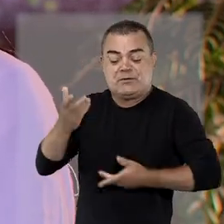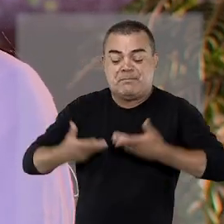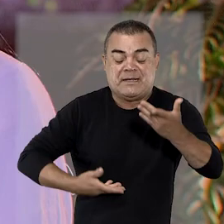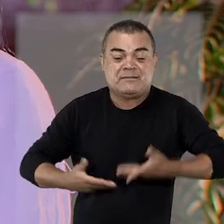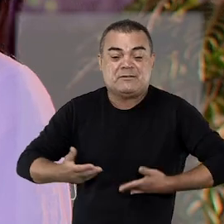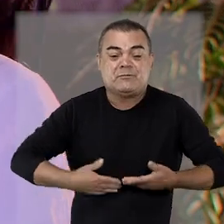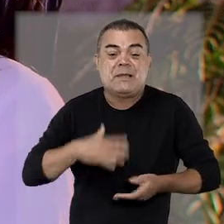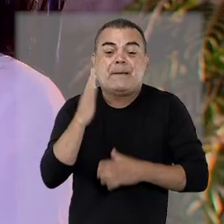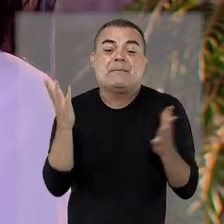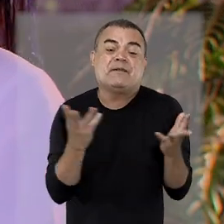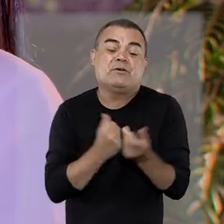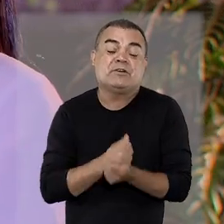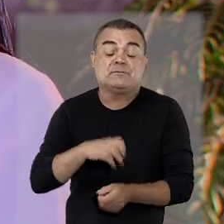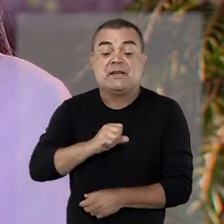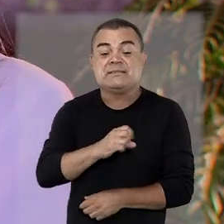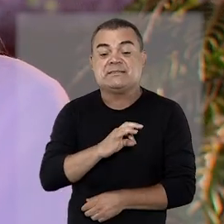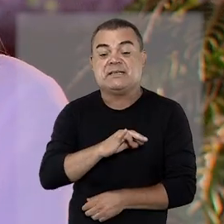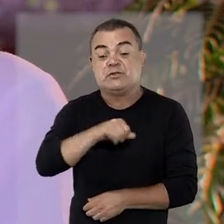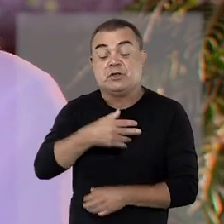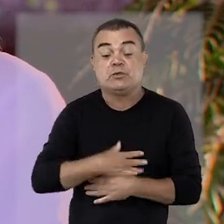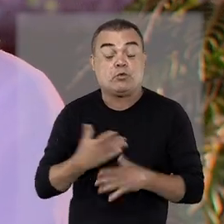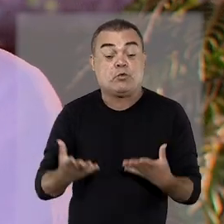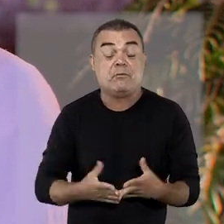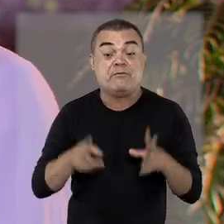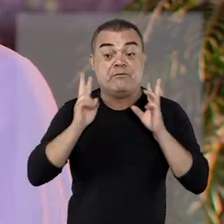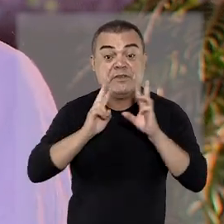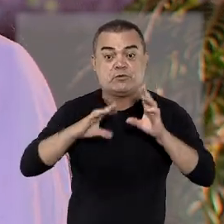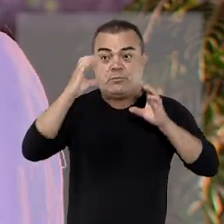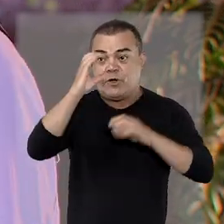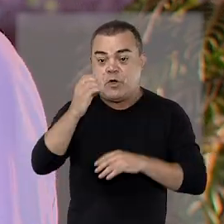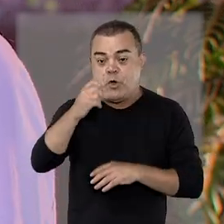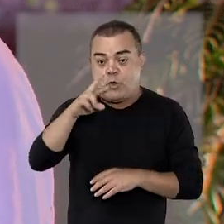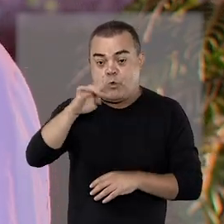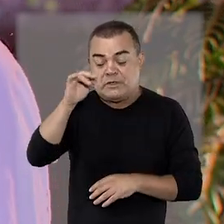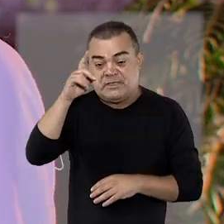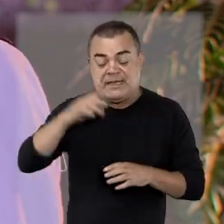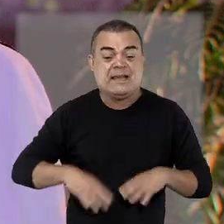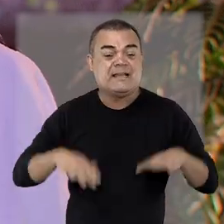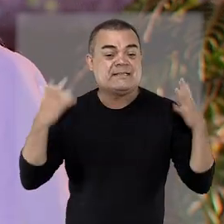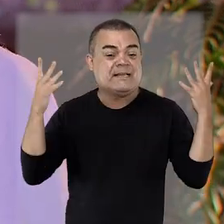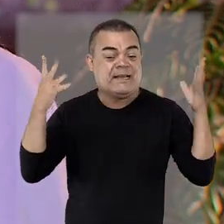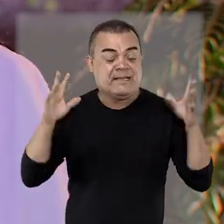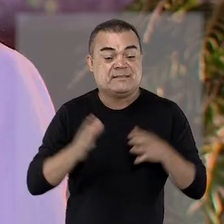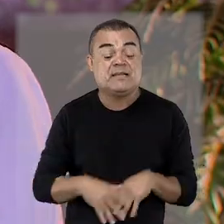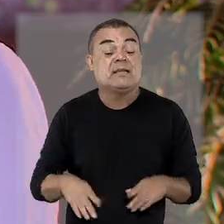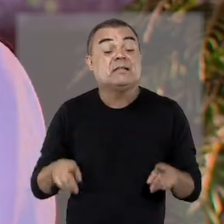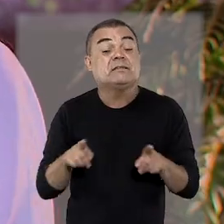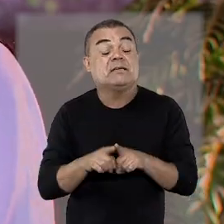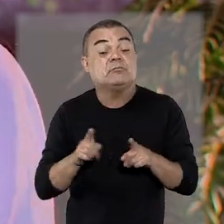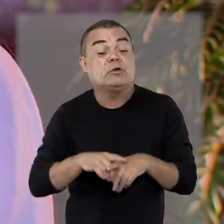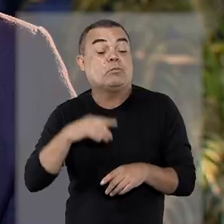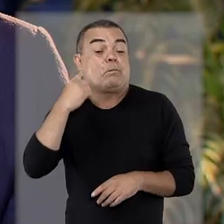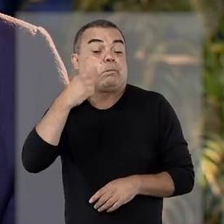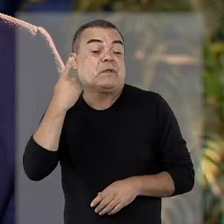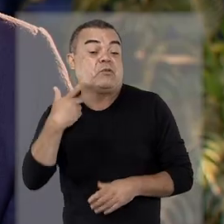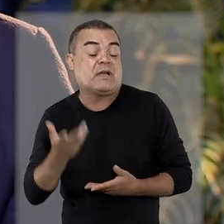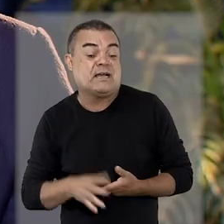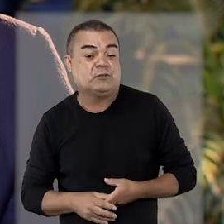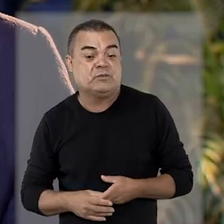atendimento de excelência para que o STJ seja visto como uma corte de excelência, tanto pelo advogado quanto pela sociedade.